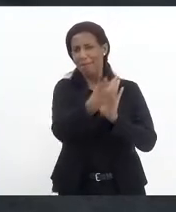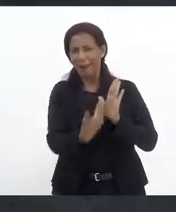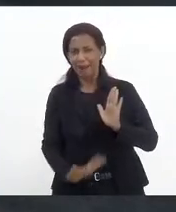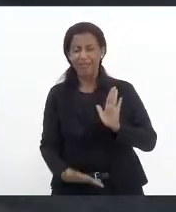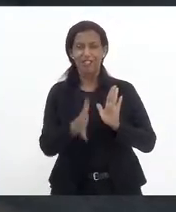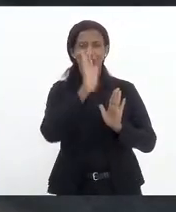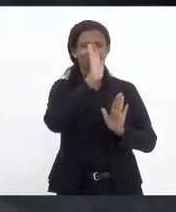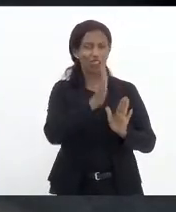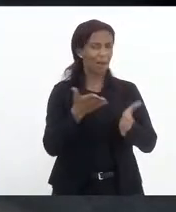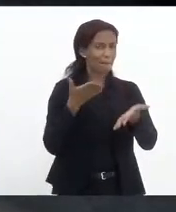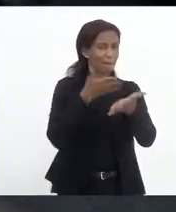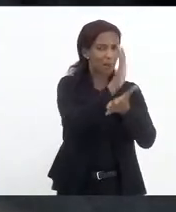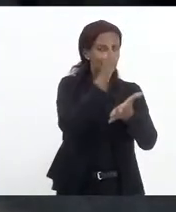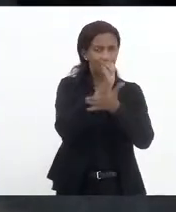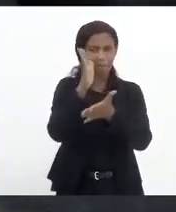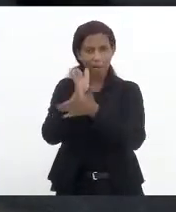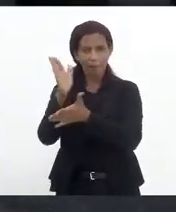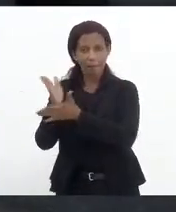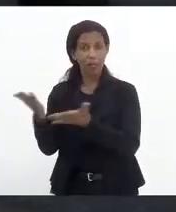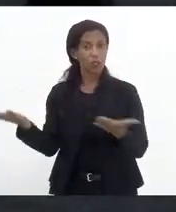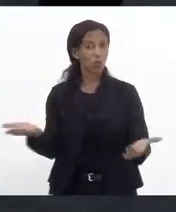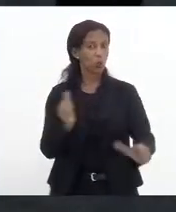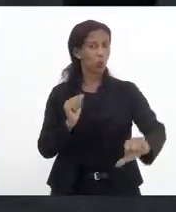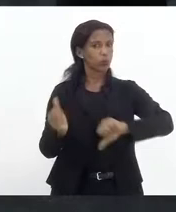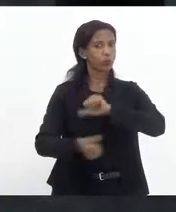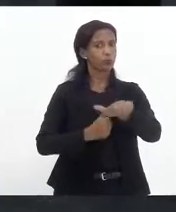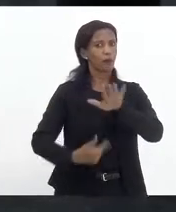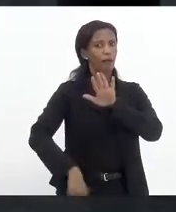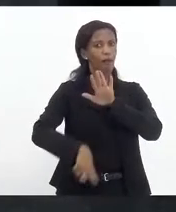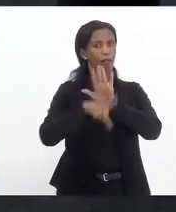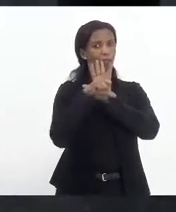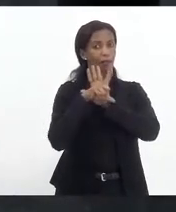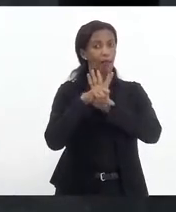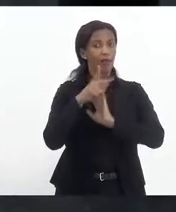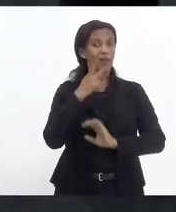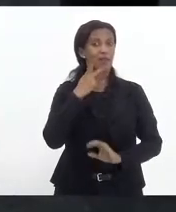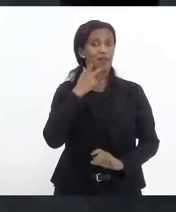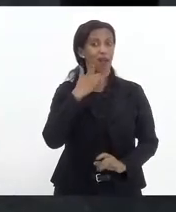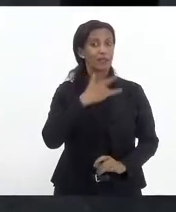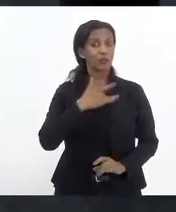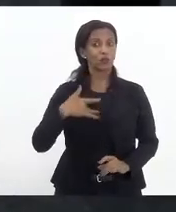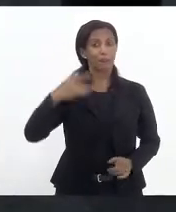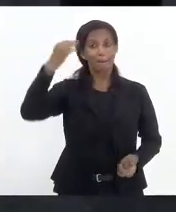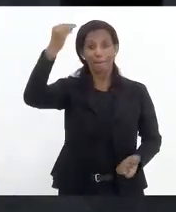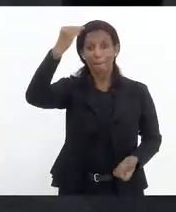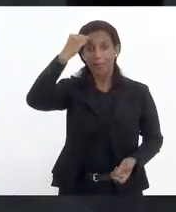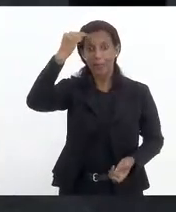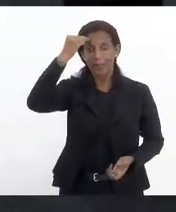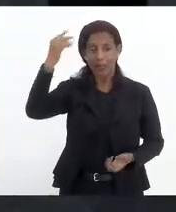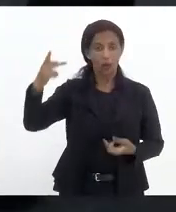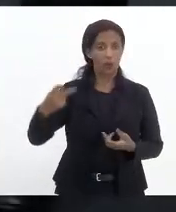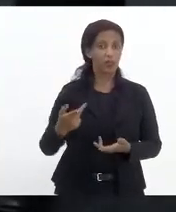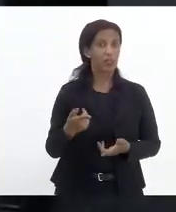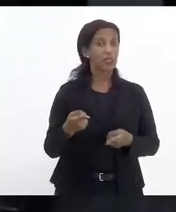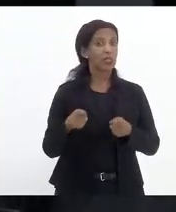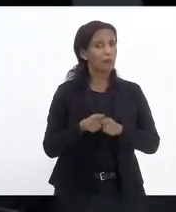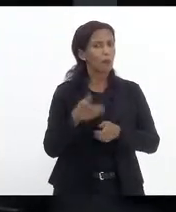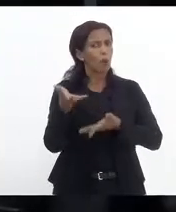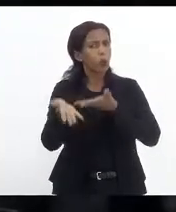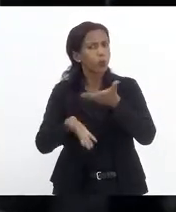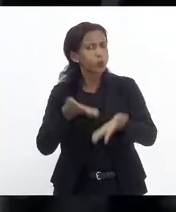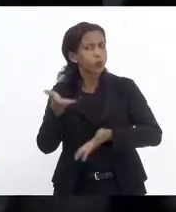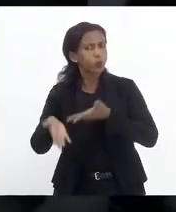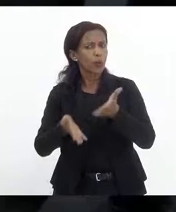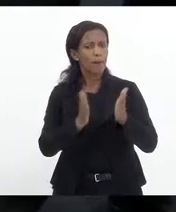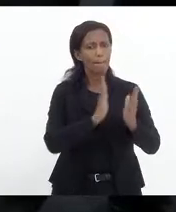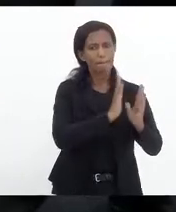inclusive já aprovou, e hoje são leis que tratam da saúde mental, que trata, senhor presidente, de um